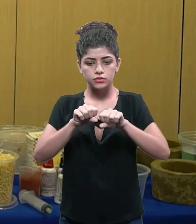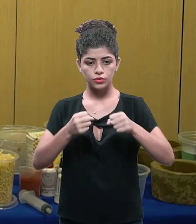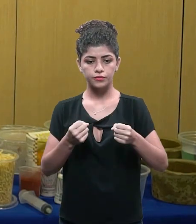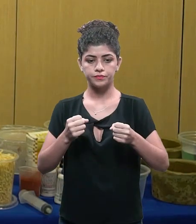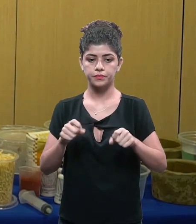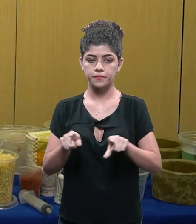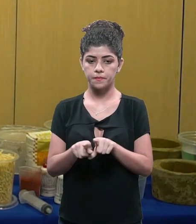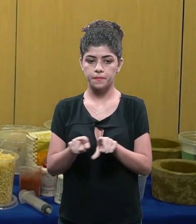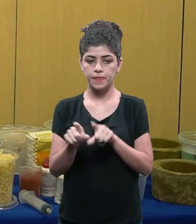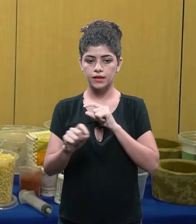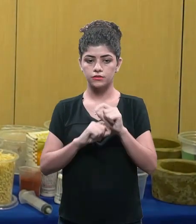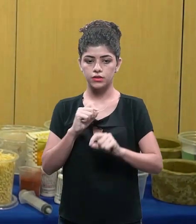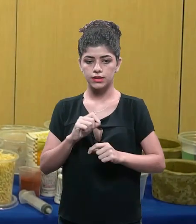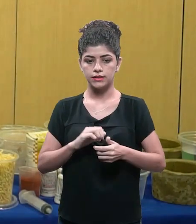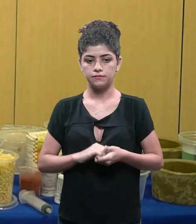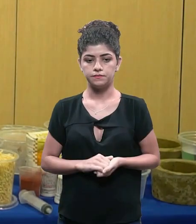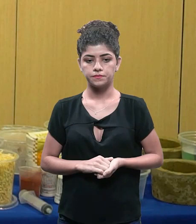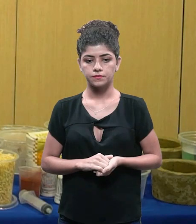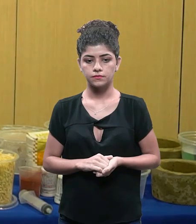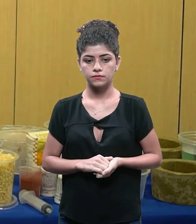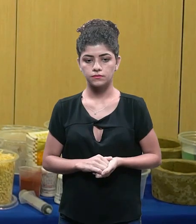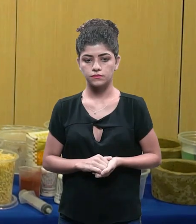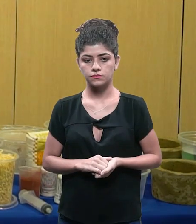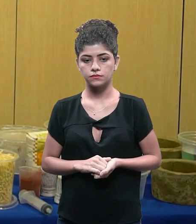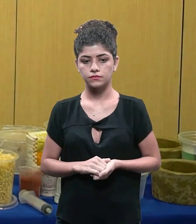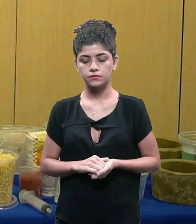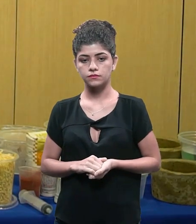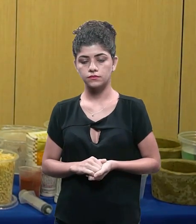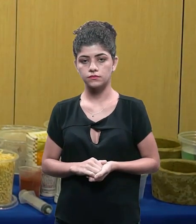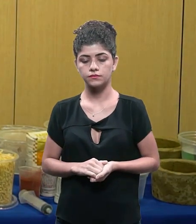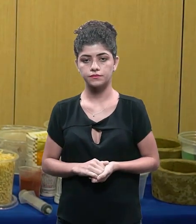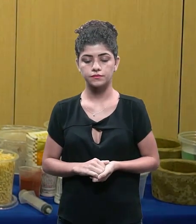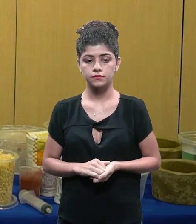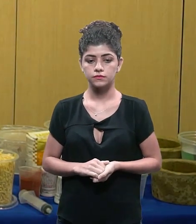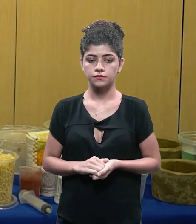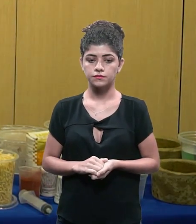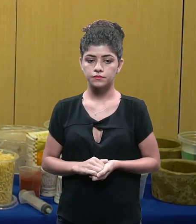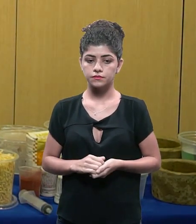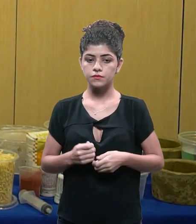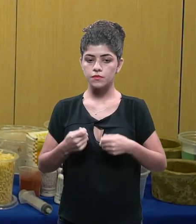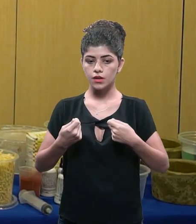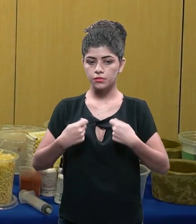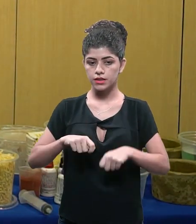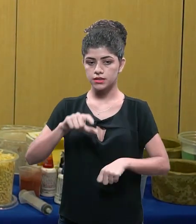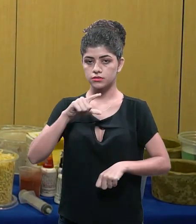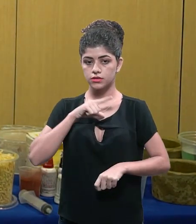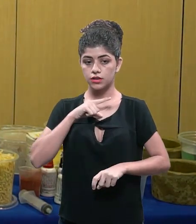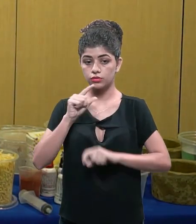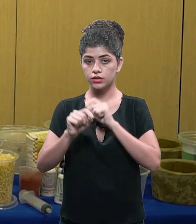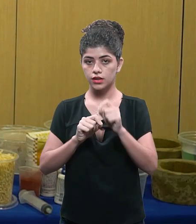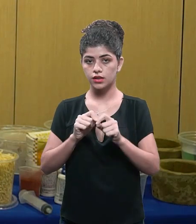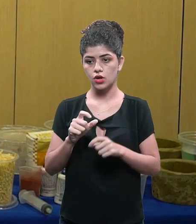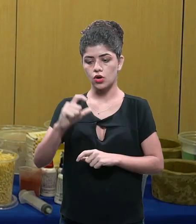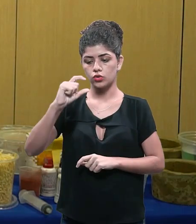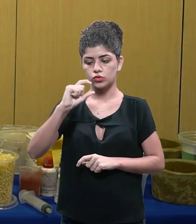e acabou quebrando outra coisa de compósito sustentável é quando você for fazer vaso certo eu preciso ter uma